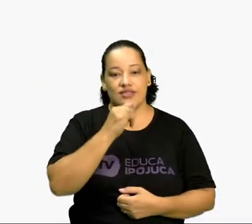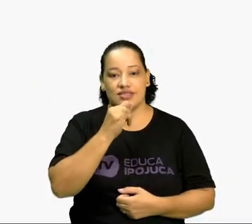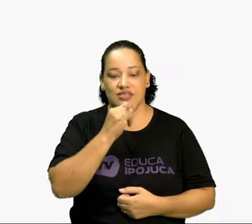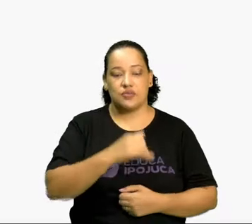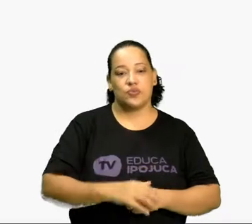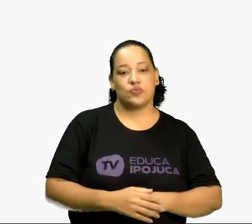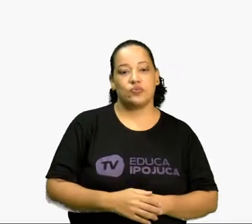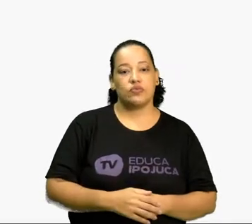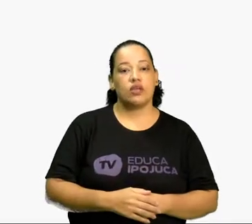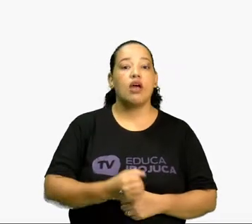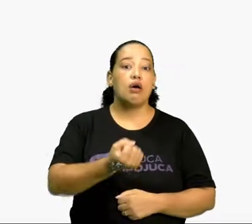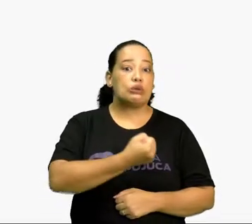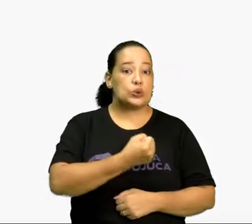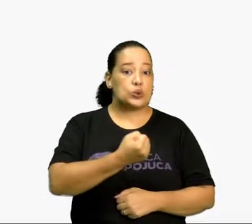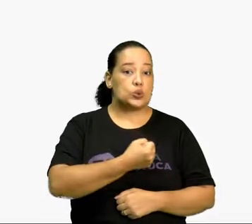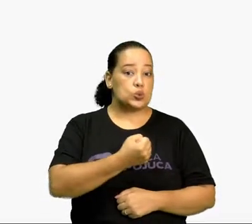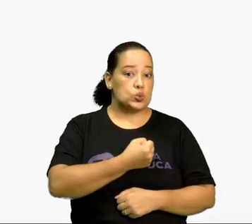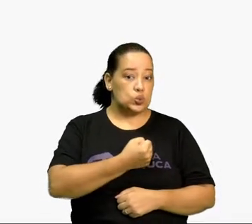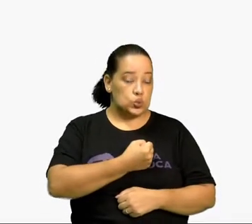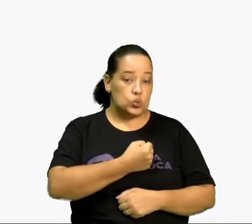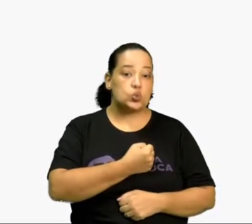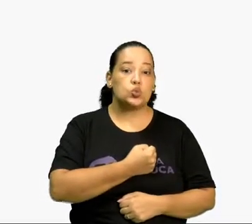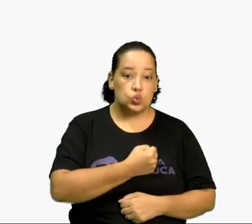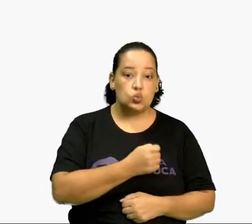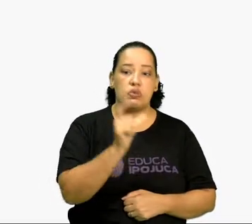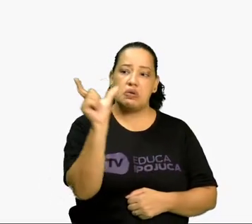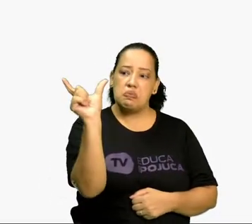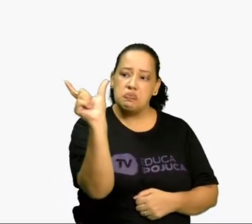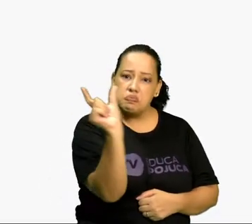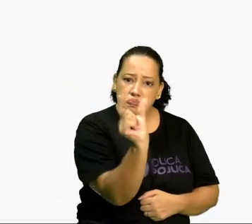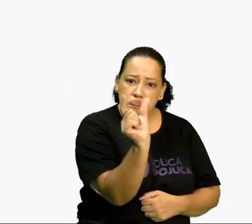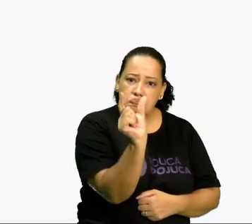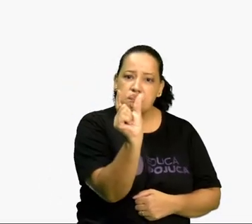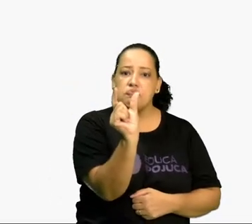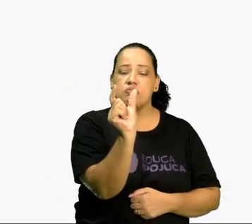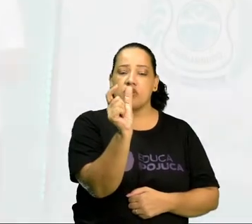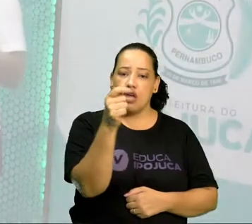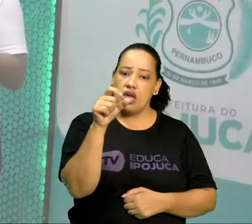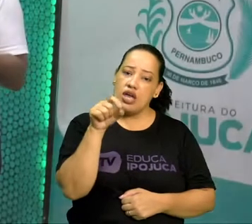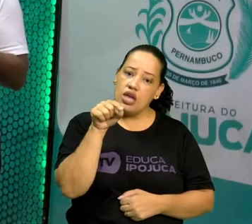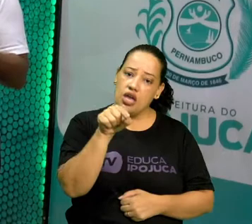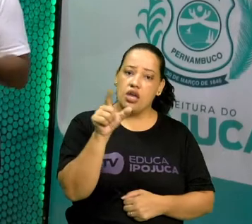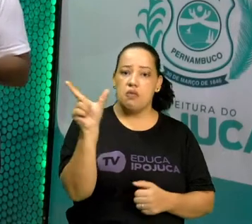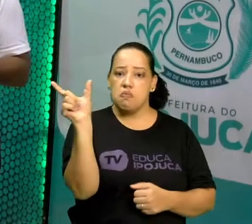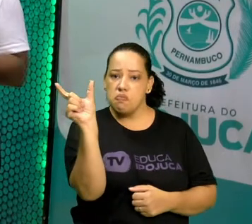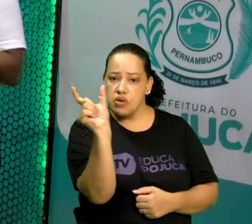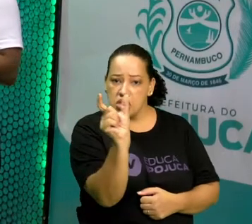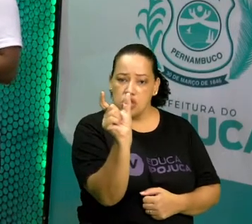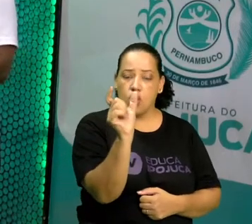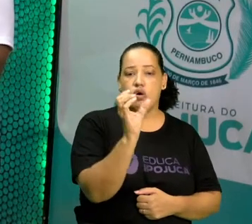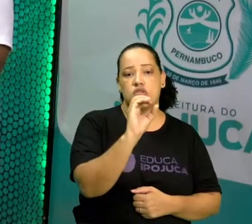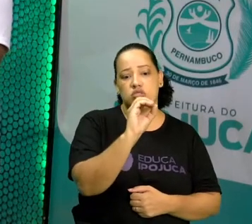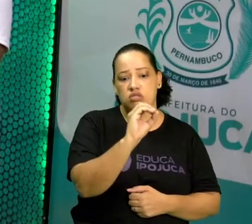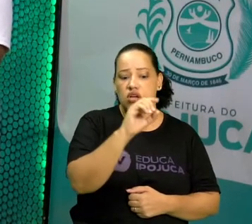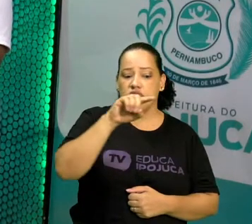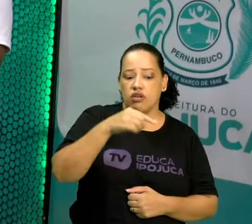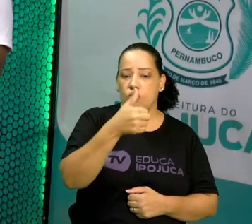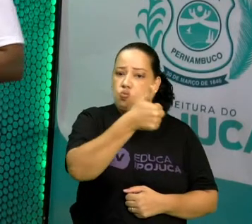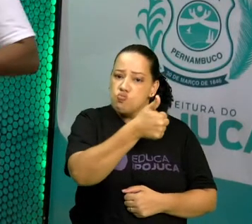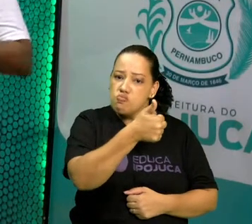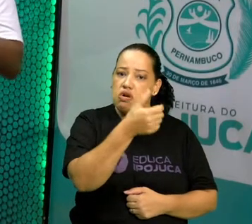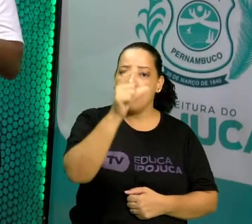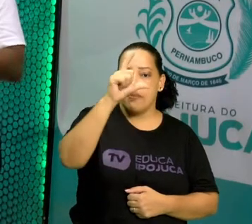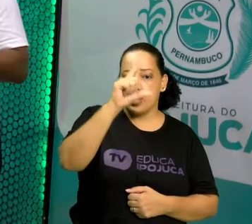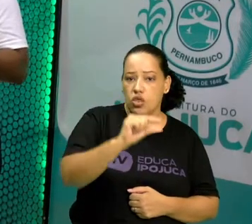muito pequeno. O que nós consideramos muito pequeno. É um número menor que 1 e maior que